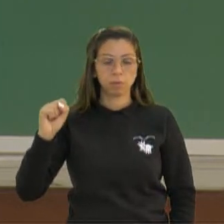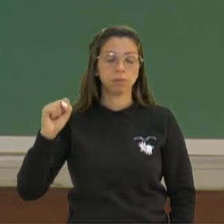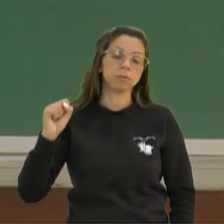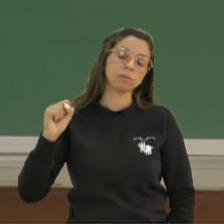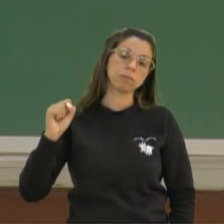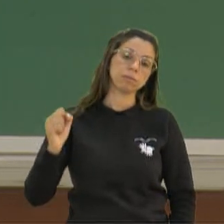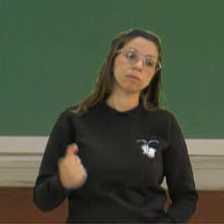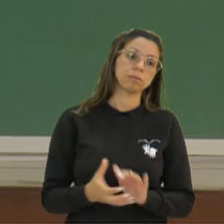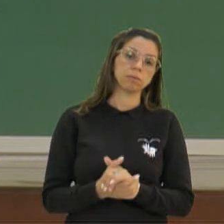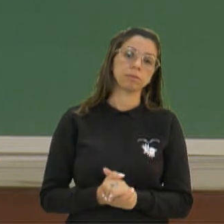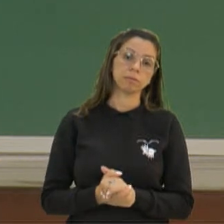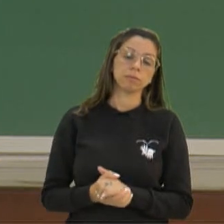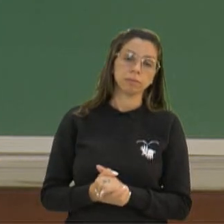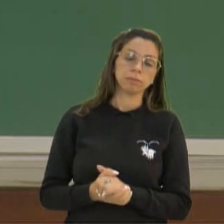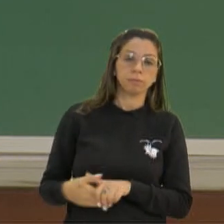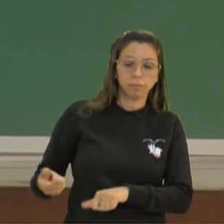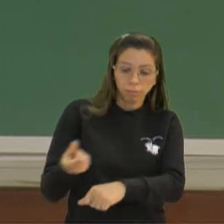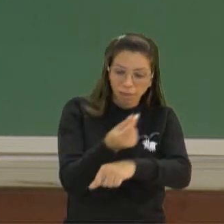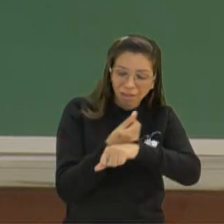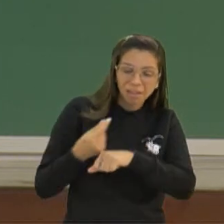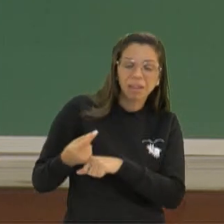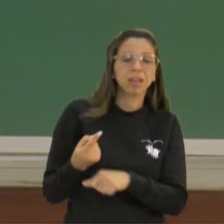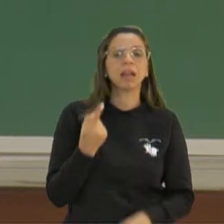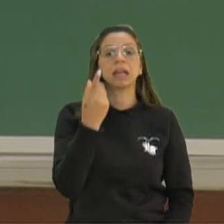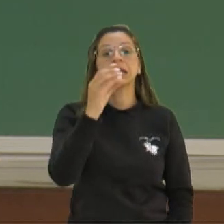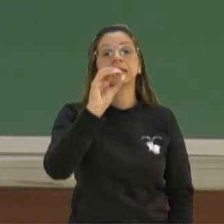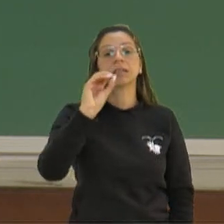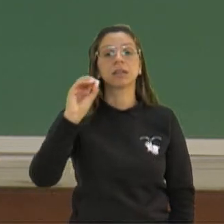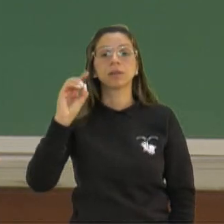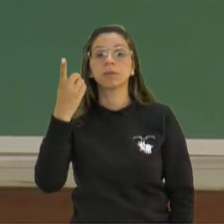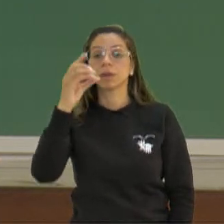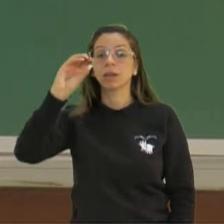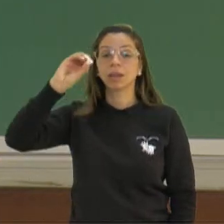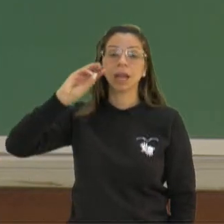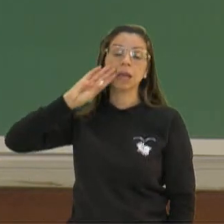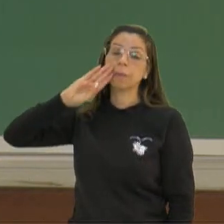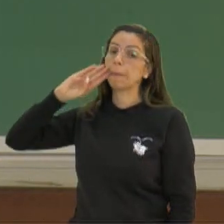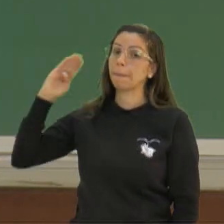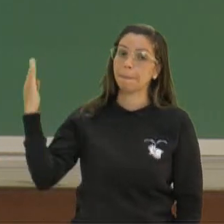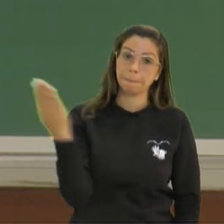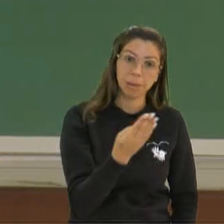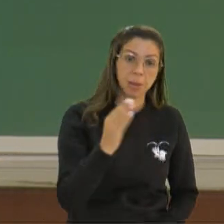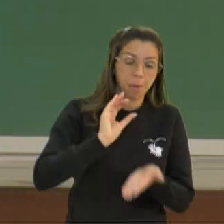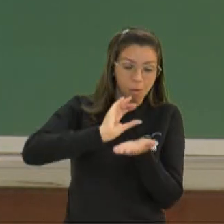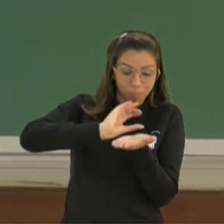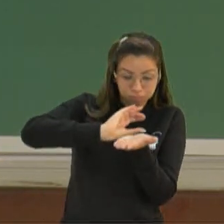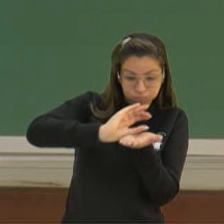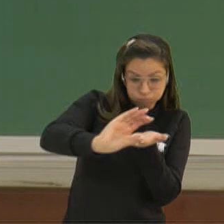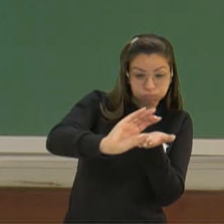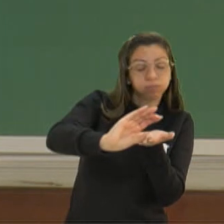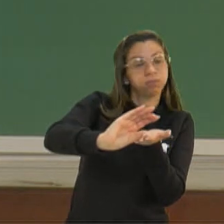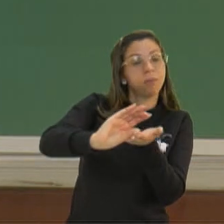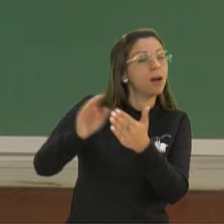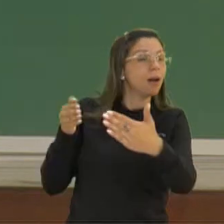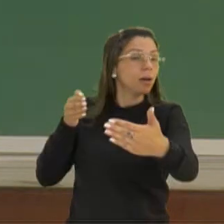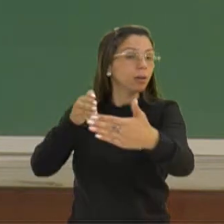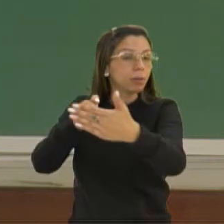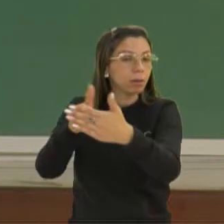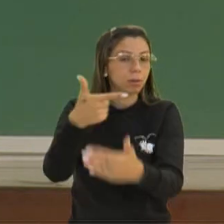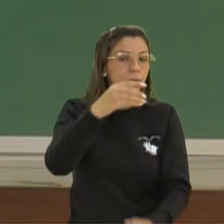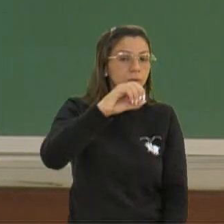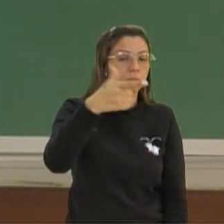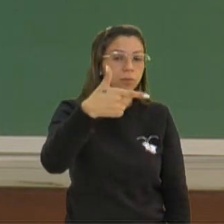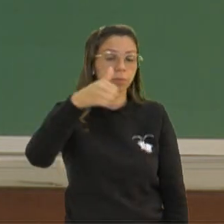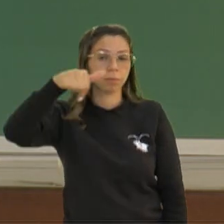os negócios giraram em torno de 110 bilhões de dólares. O total de investimentos previstos até 2027 é de